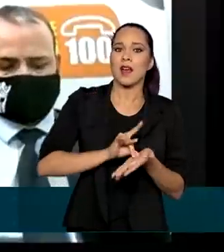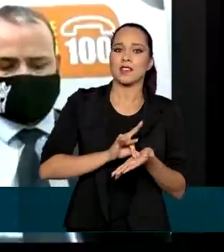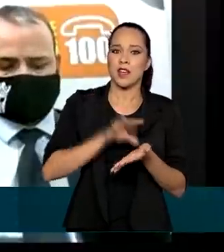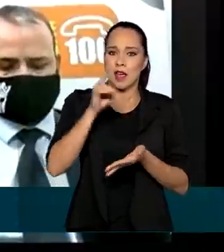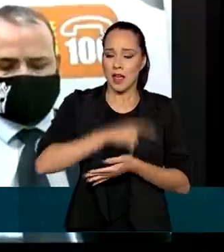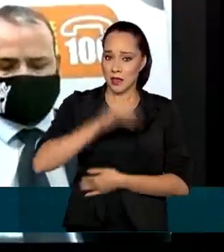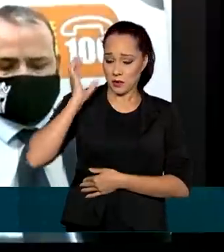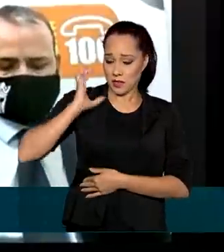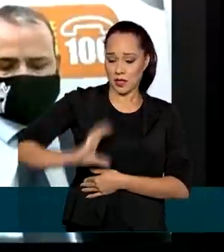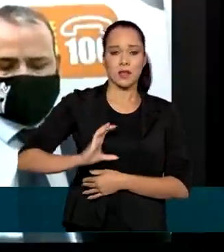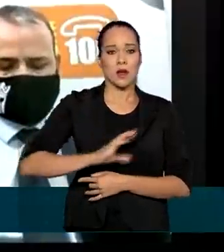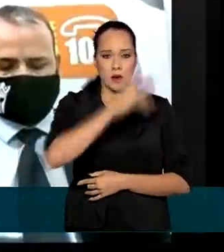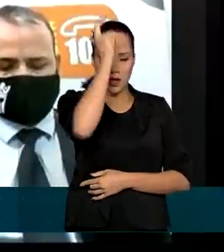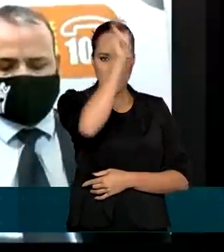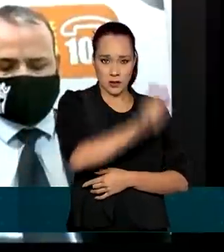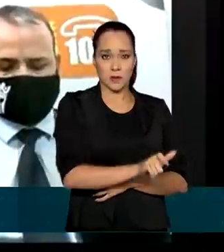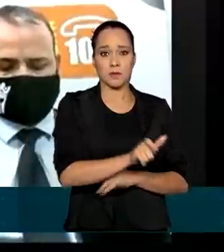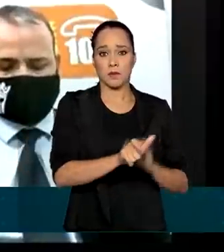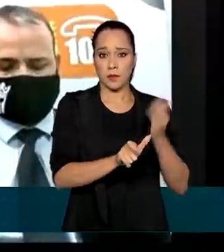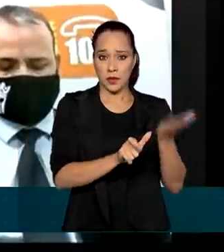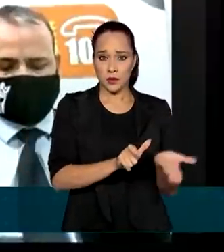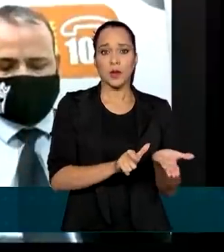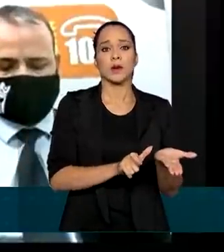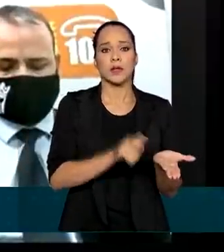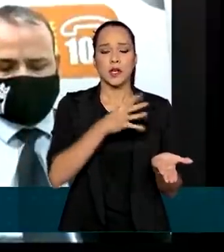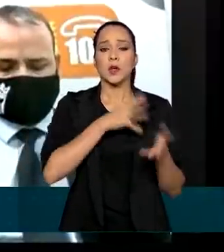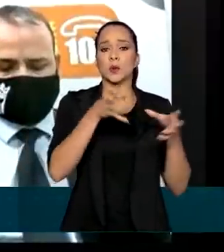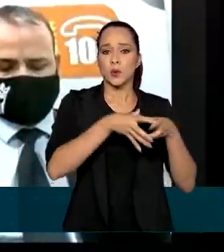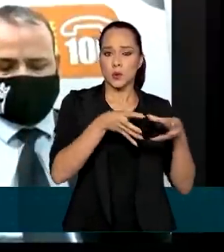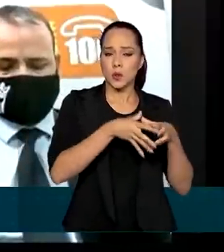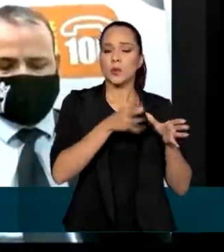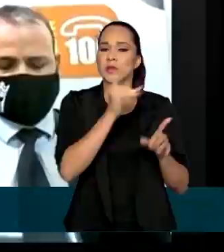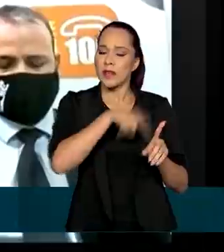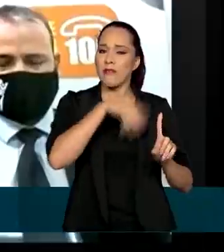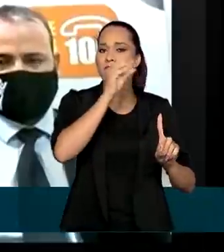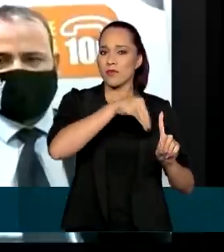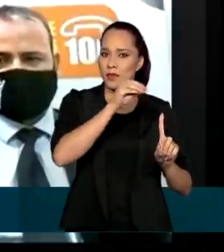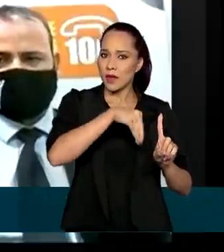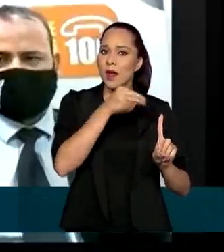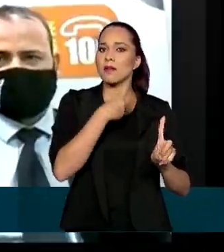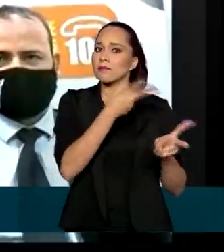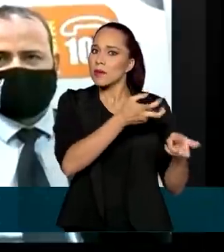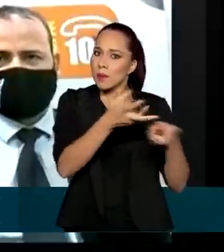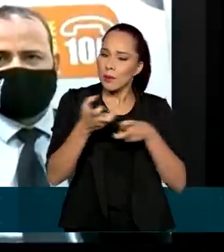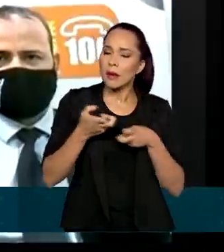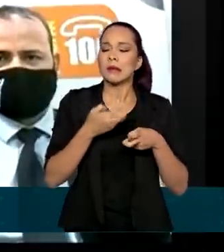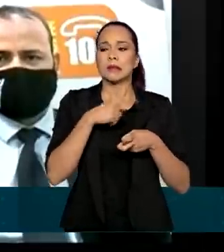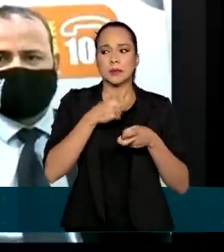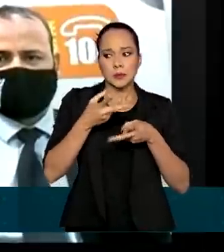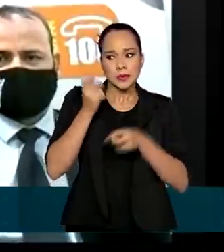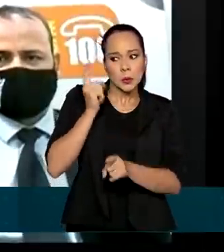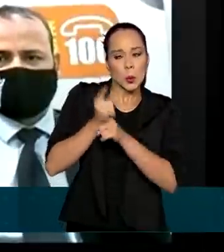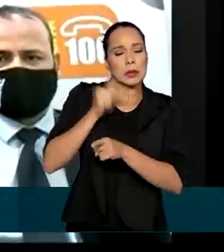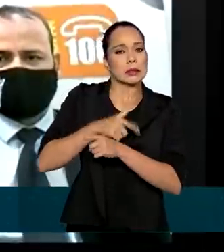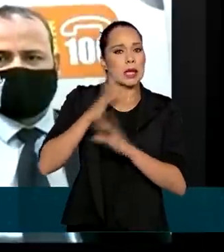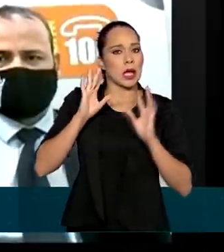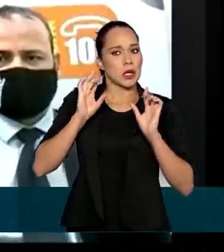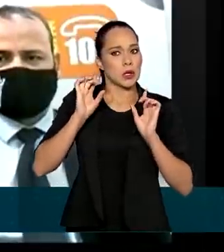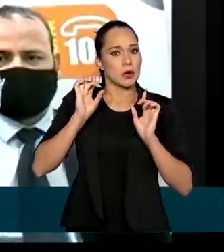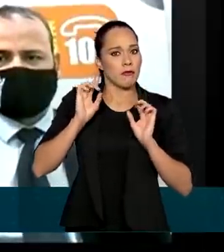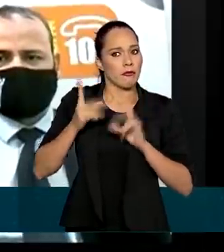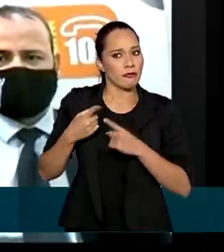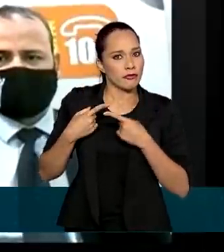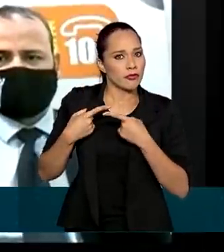o cidadão e as pessoas dos grupos vulneráveis que observam violações de direitos humanos ou que sofram